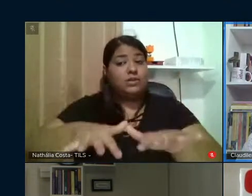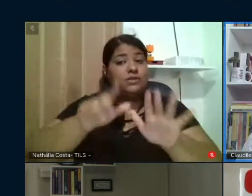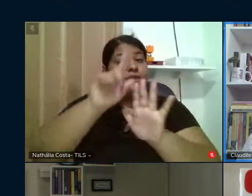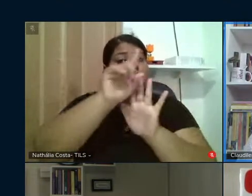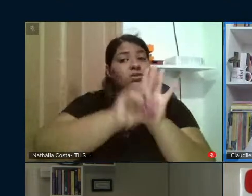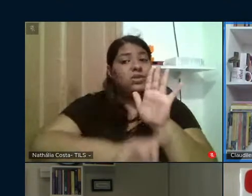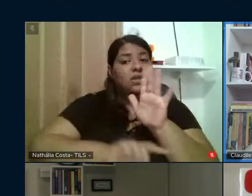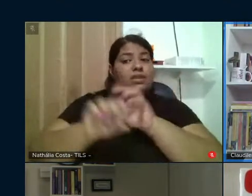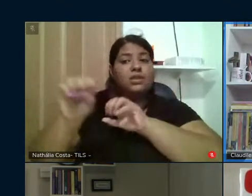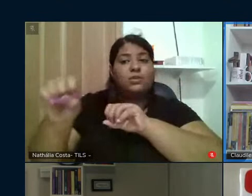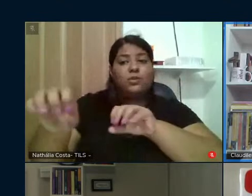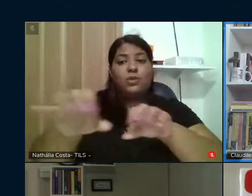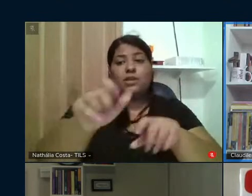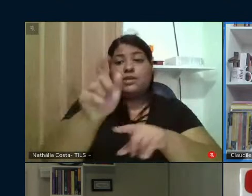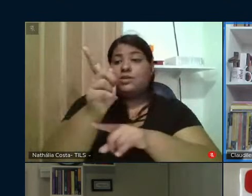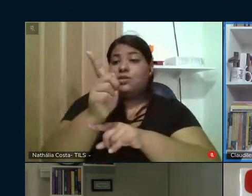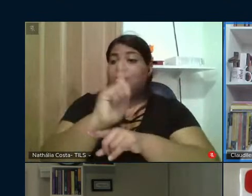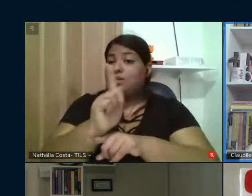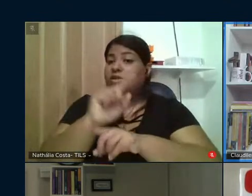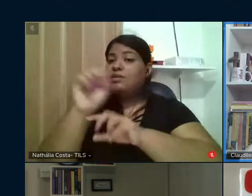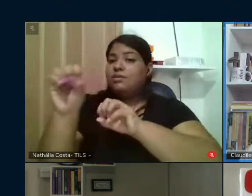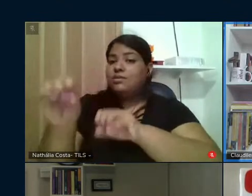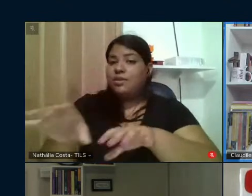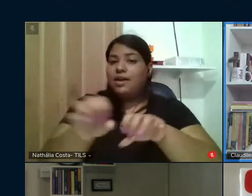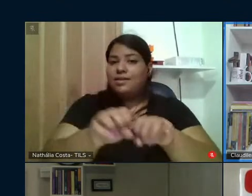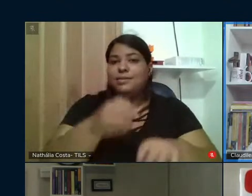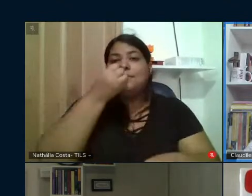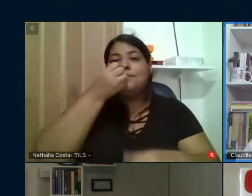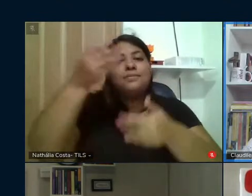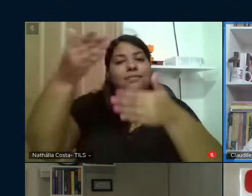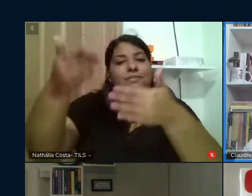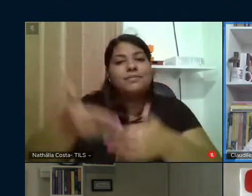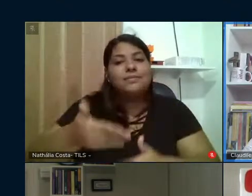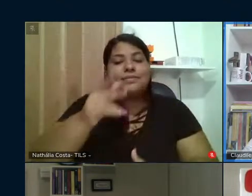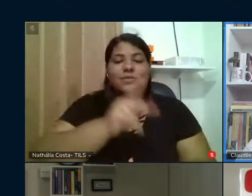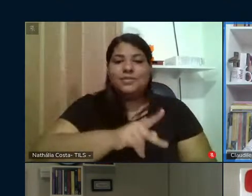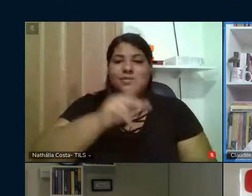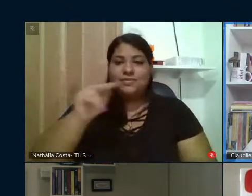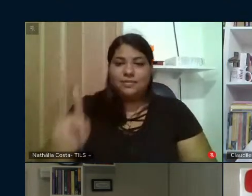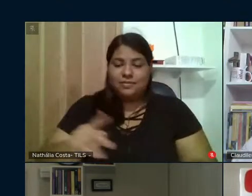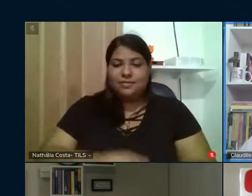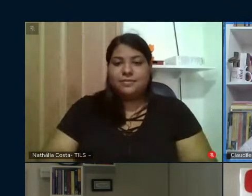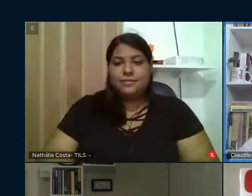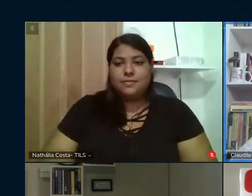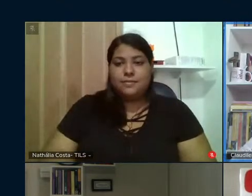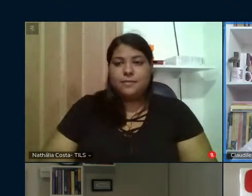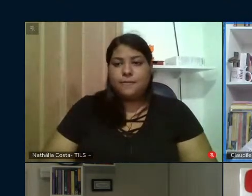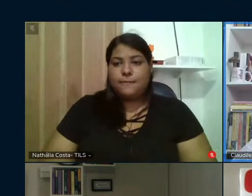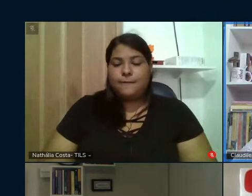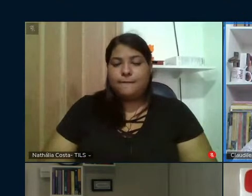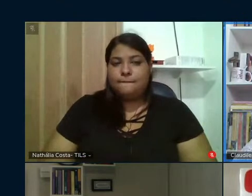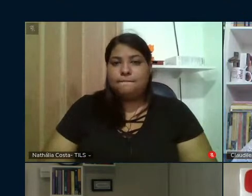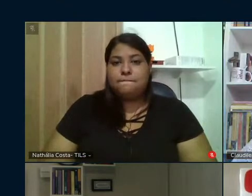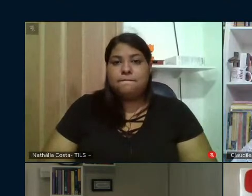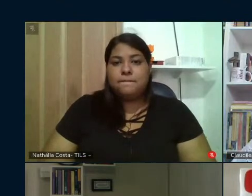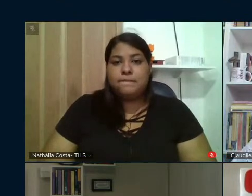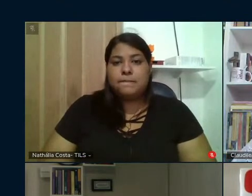Educação, Gestão da Educação. Seja muito bem-vindo, professor, o tempo é cedo.